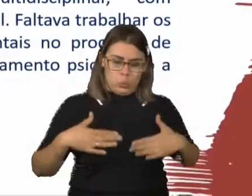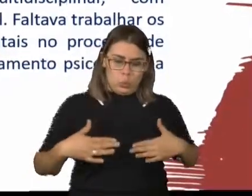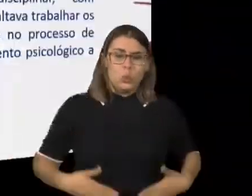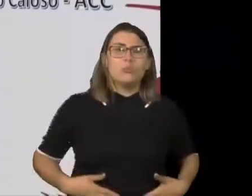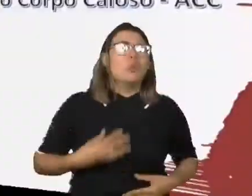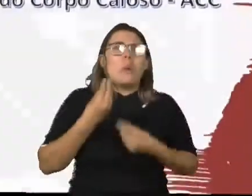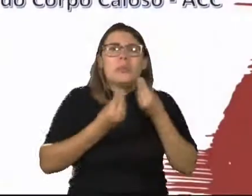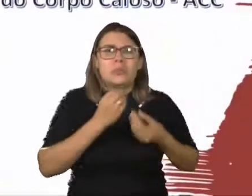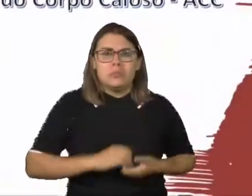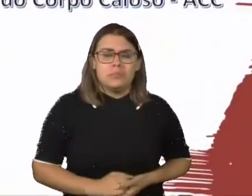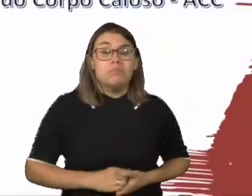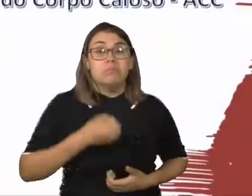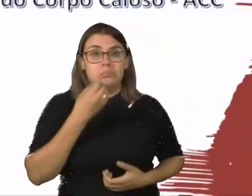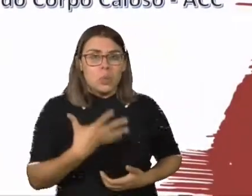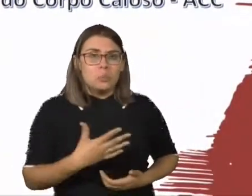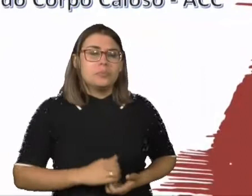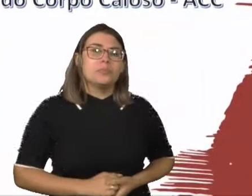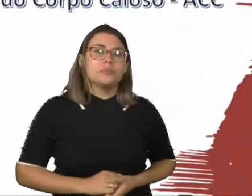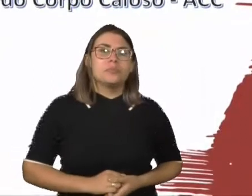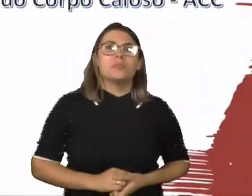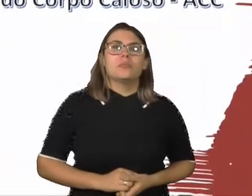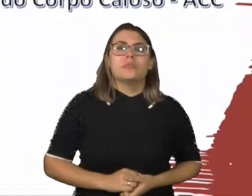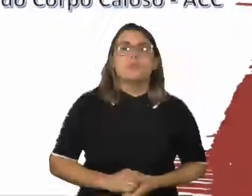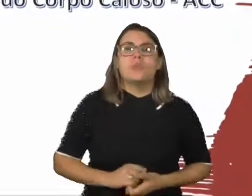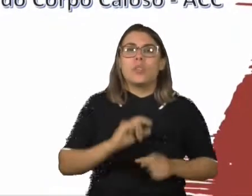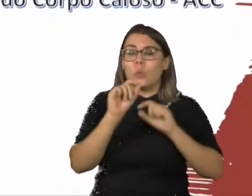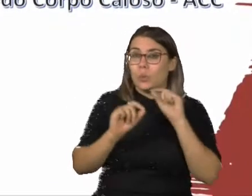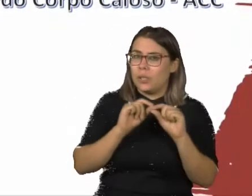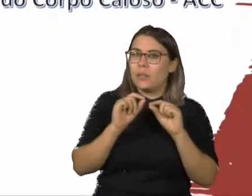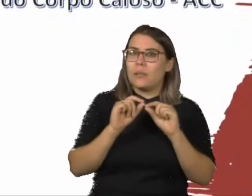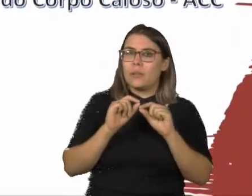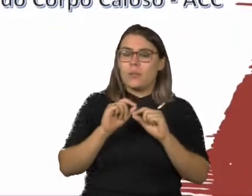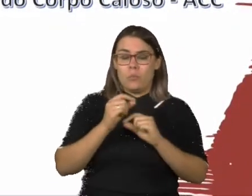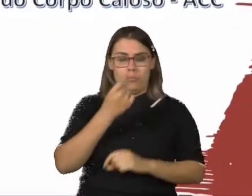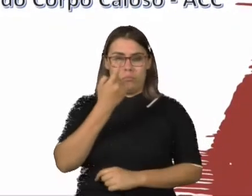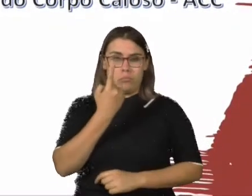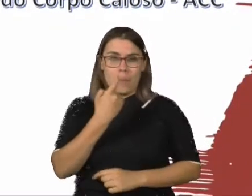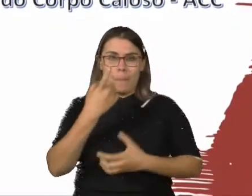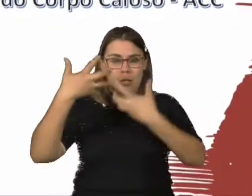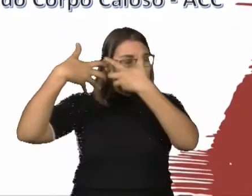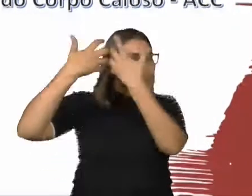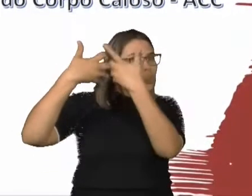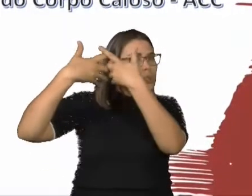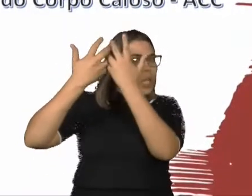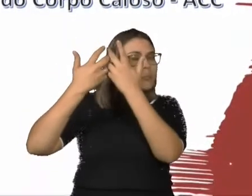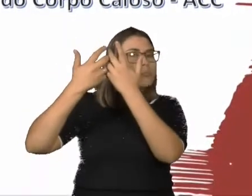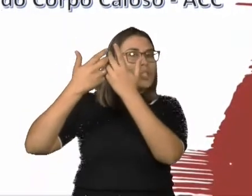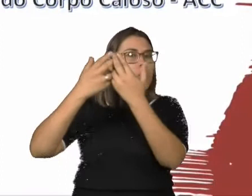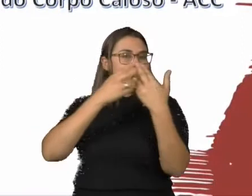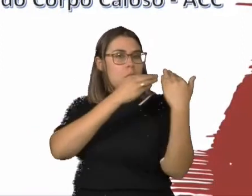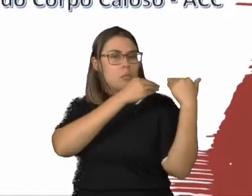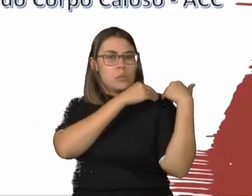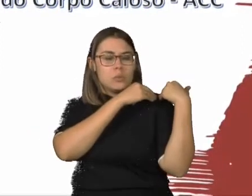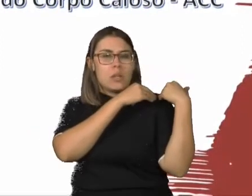estamos falando? Bom, o corpo caloso é uma parte do cérebro que ele é responsável por